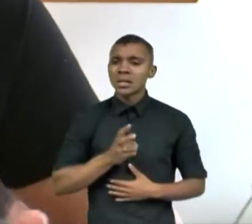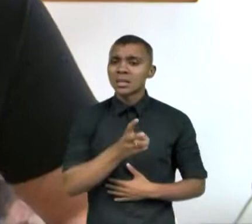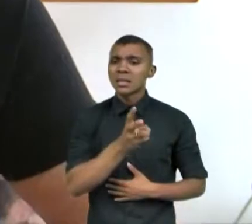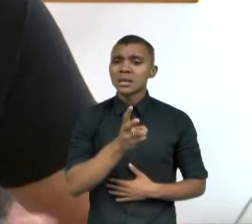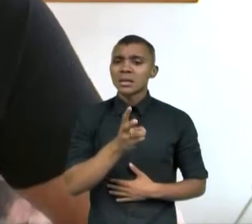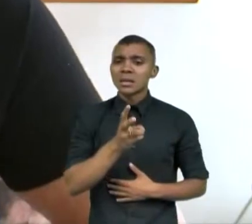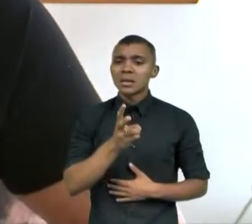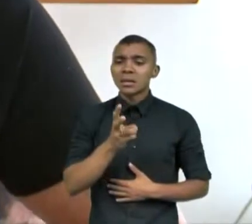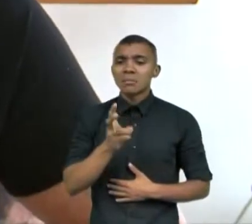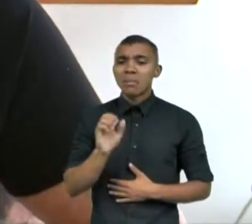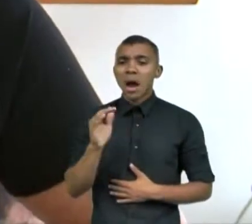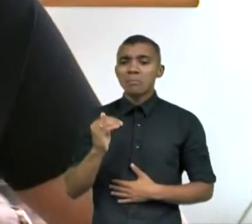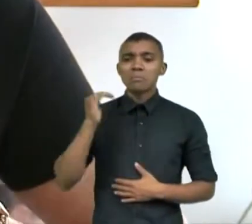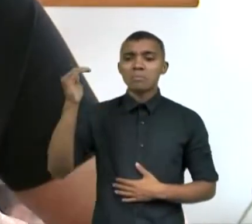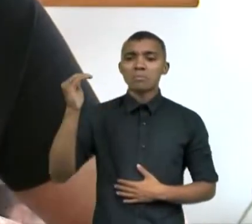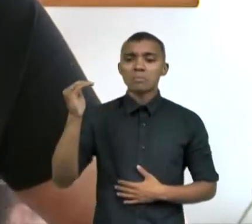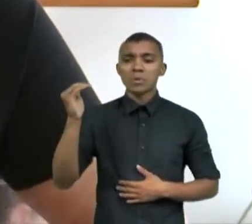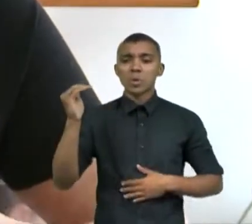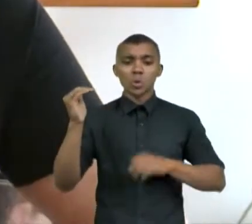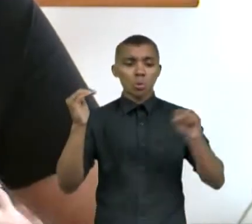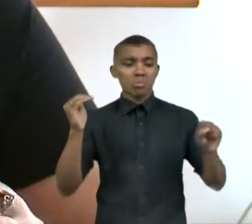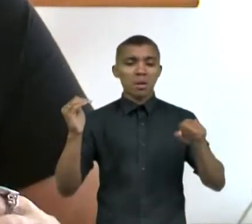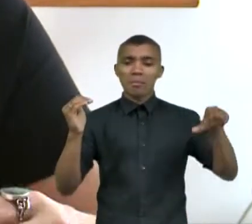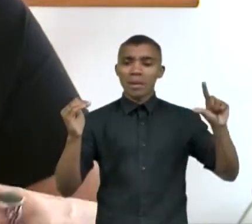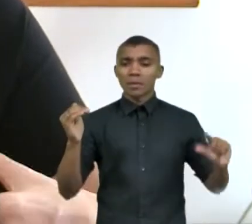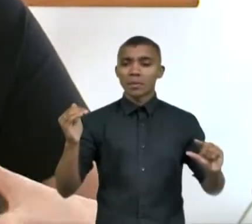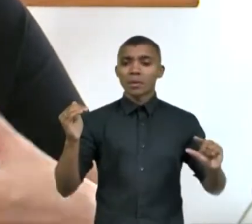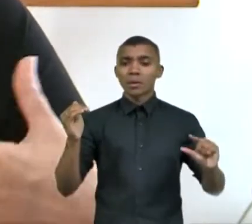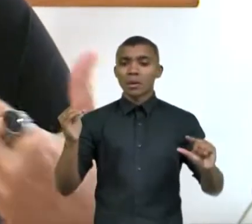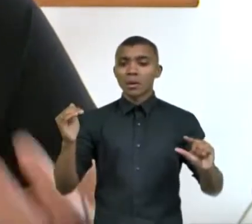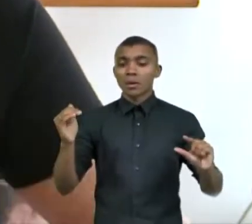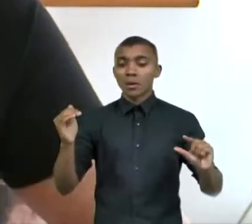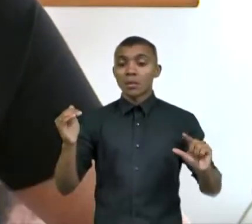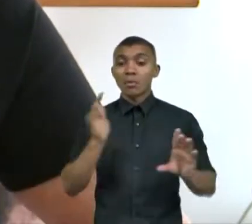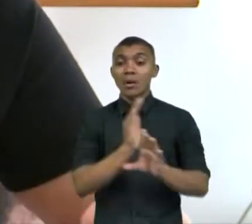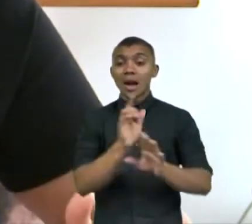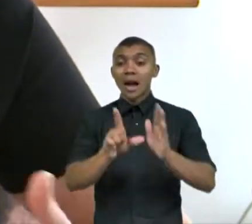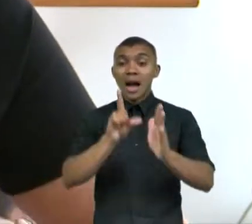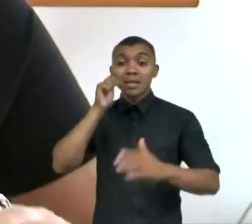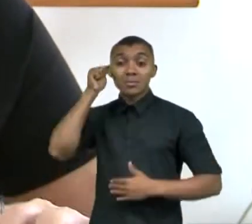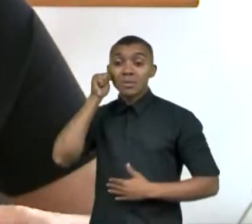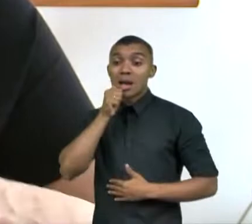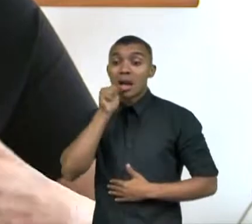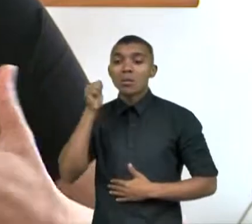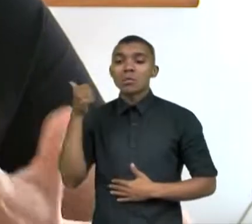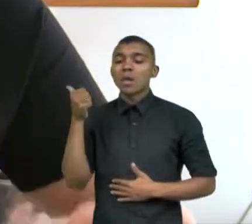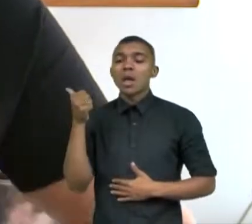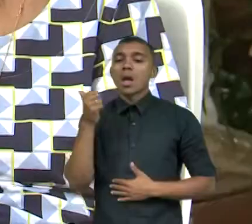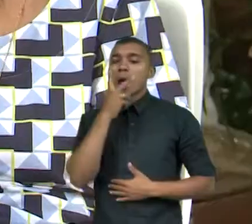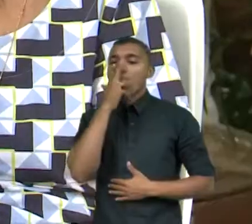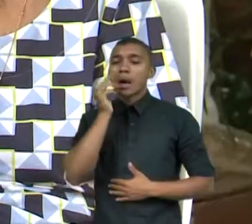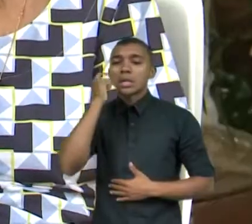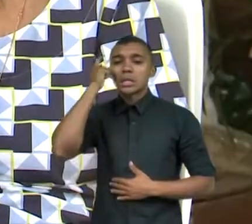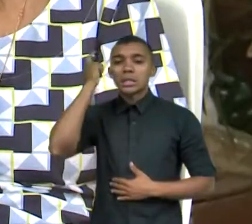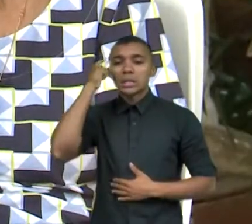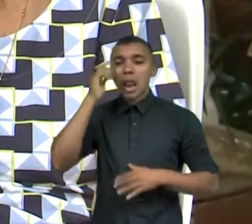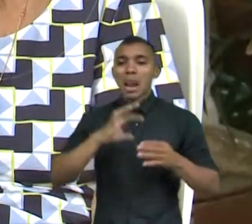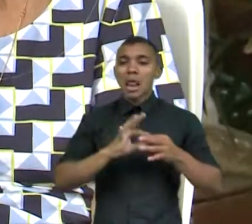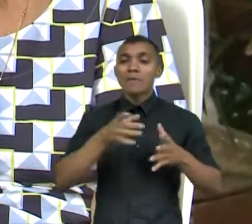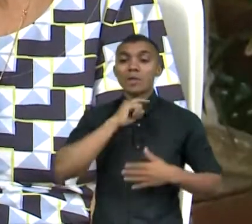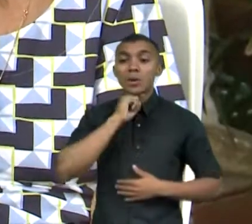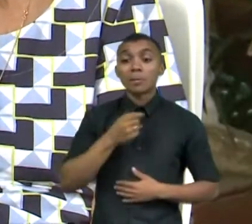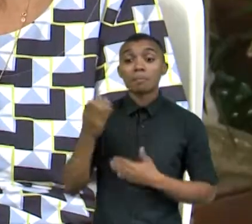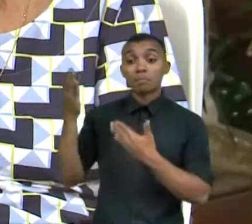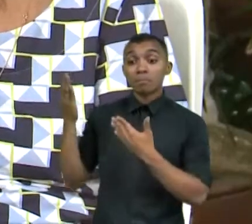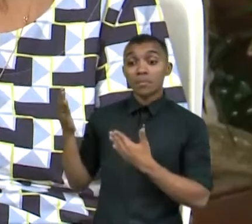porque ele teria dois votos em casa. Porque, de fato, a mulher não tinha liberdade de pensamento nem de expressão. Zélia Mota